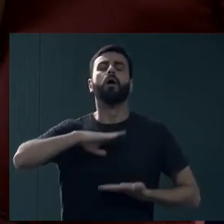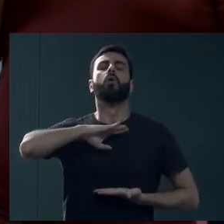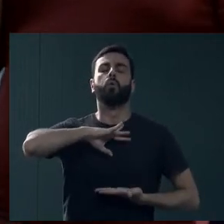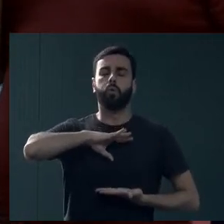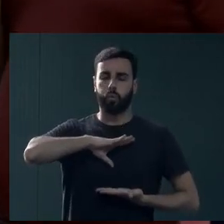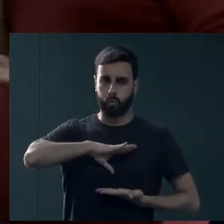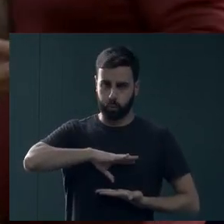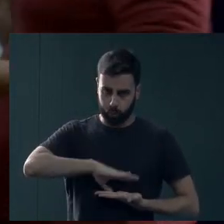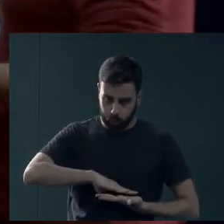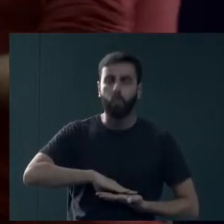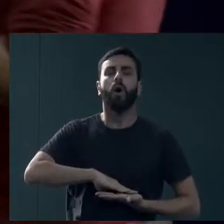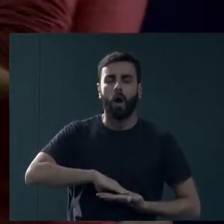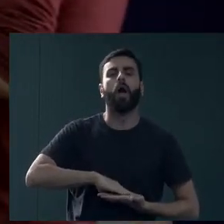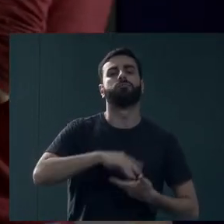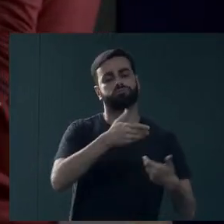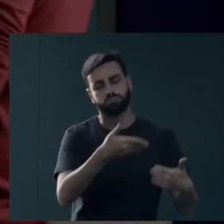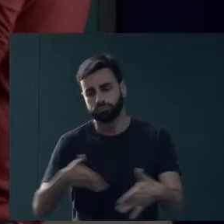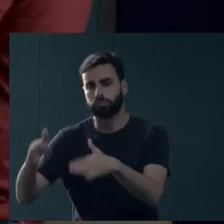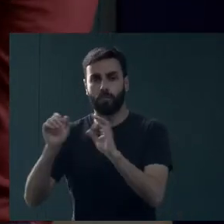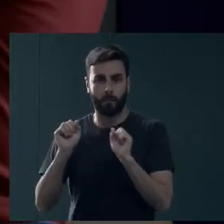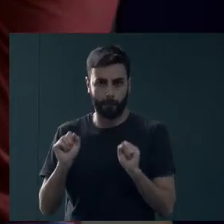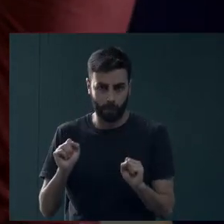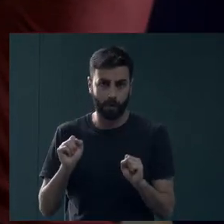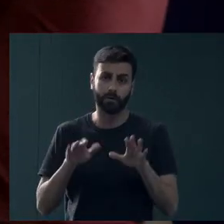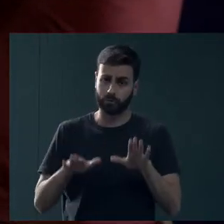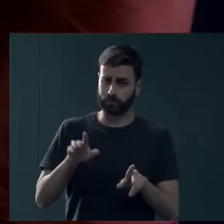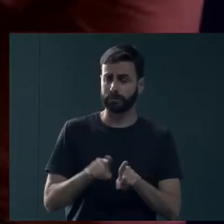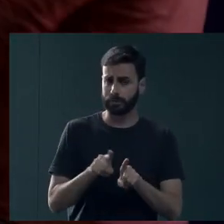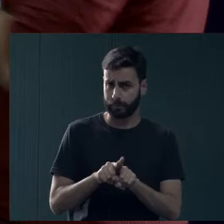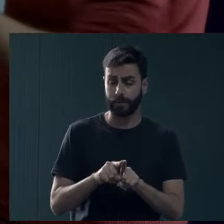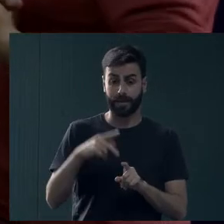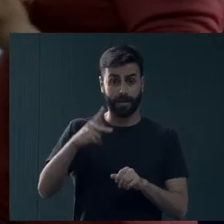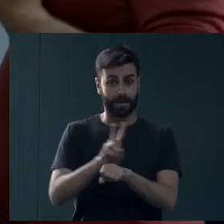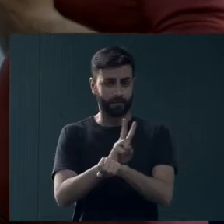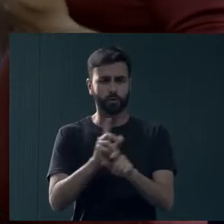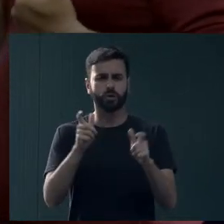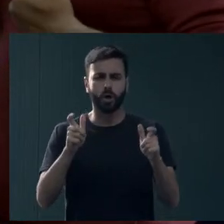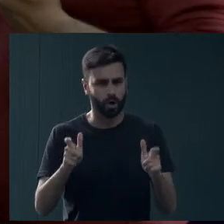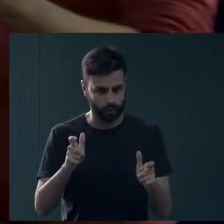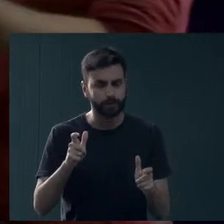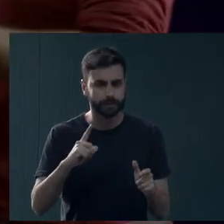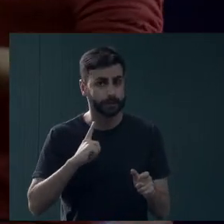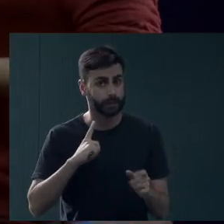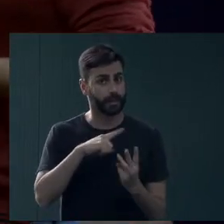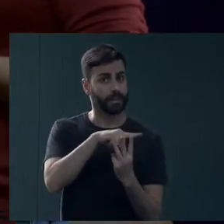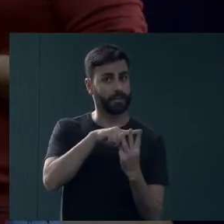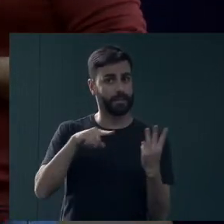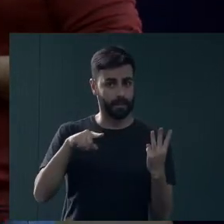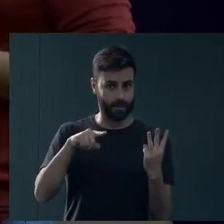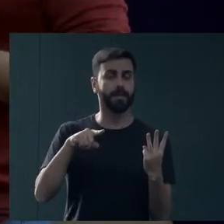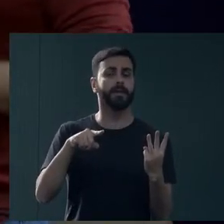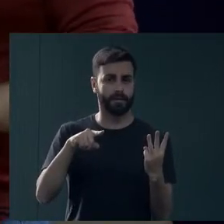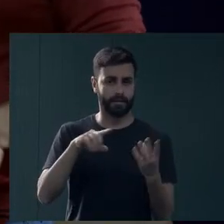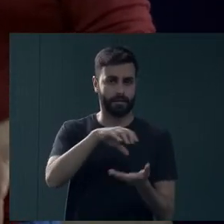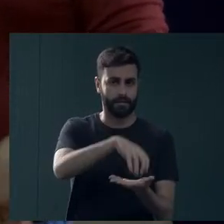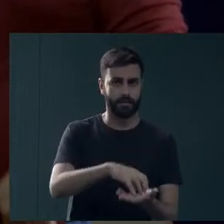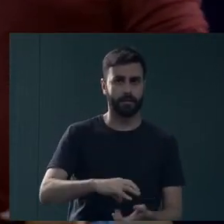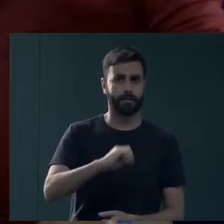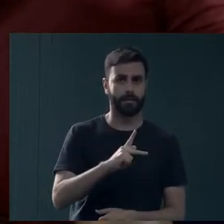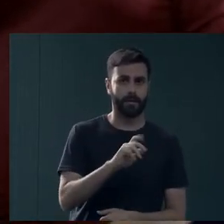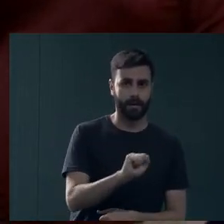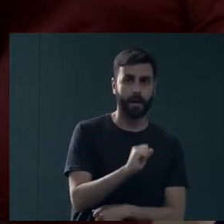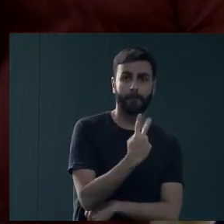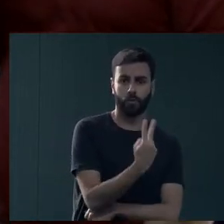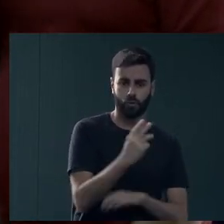e retornar à convivência. E depois eu vou falar, aqui em Viçosa nós temos três tipos de CAPS. Nós temos o CAPS